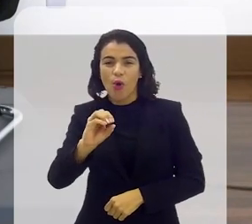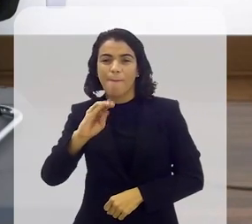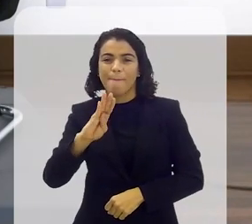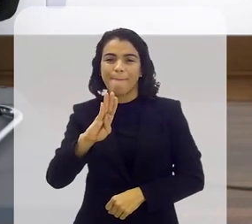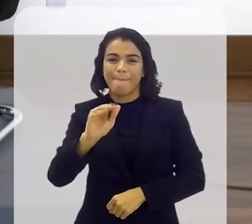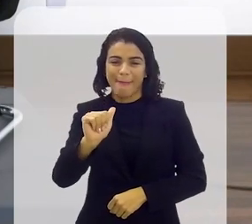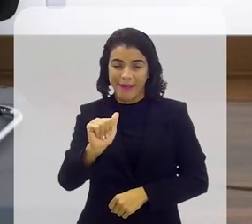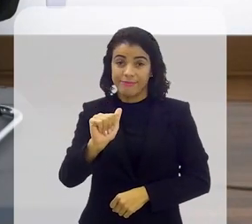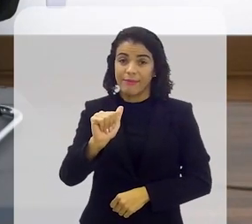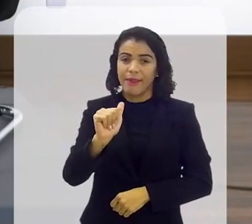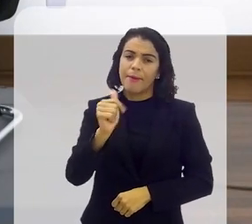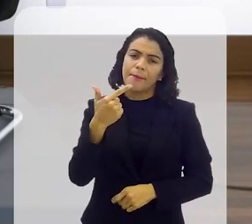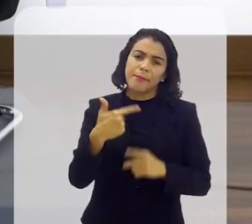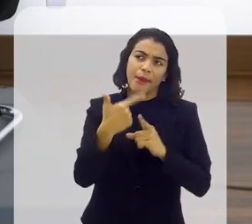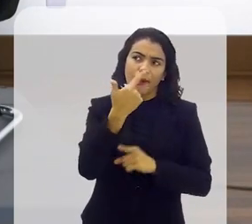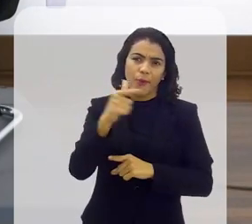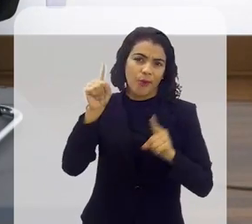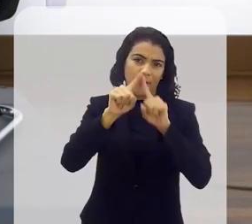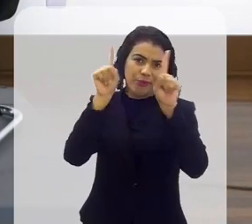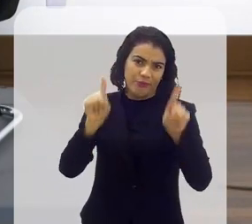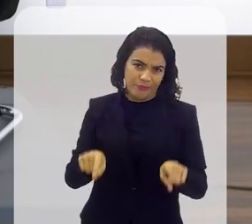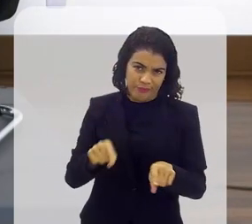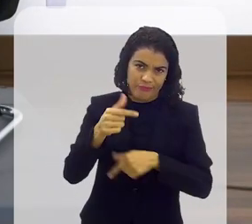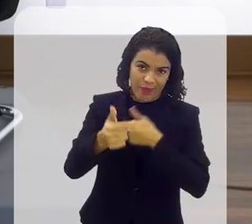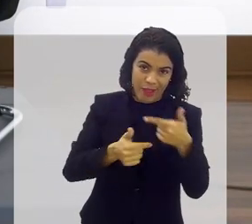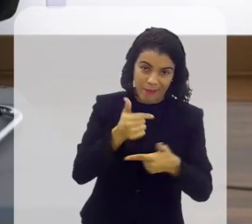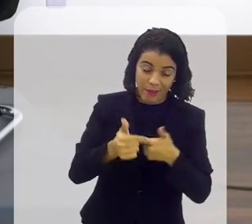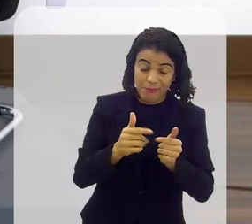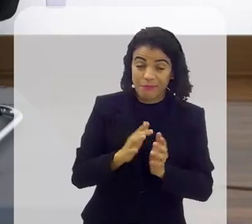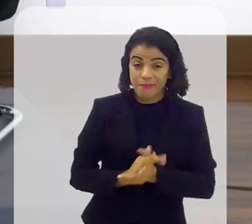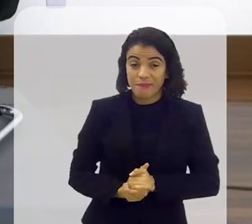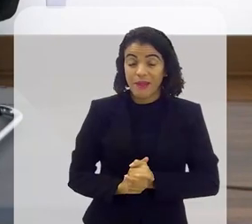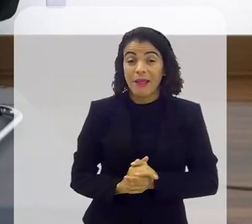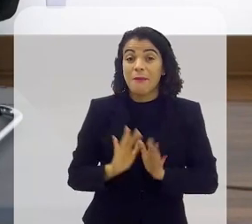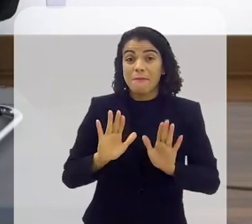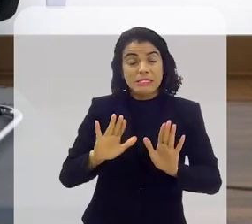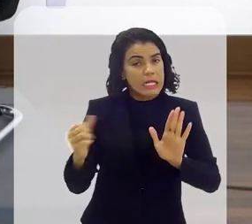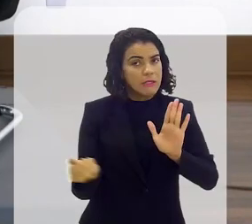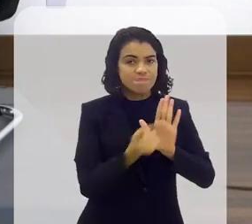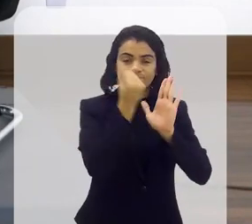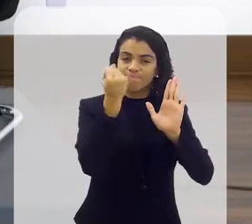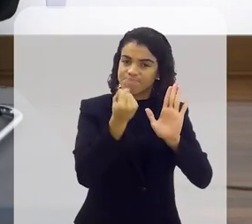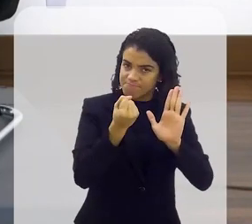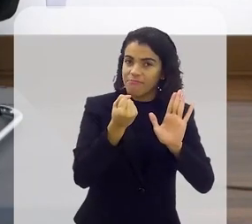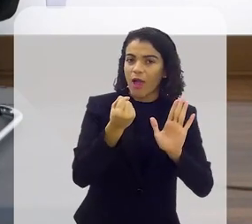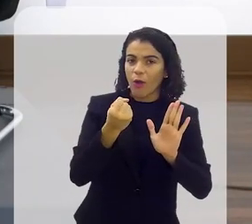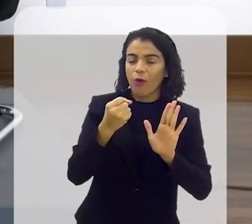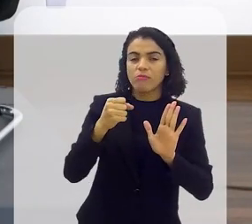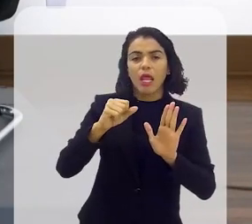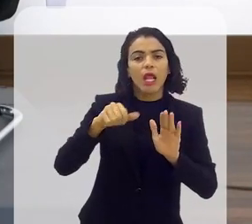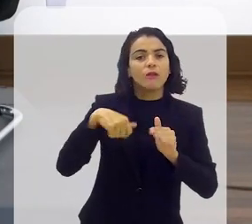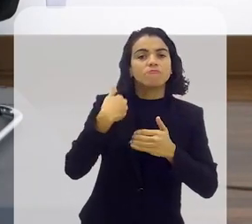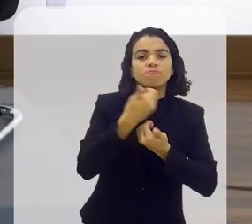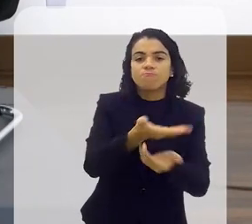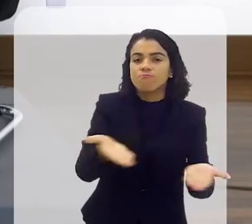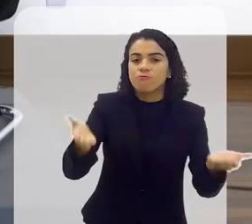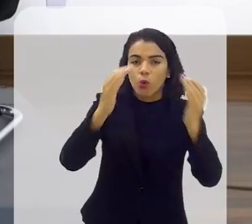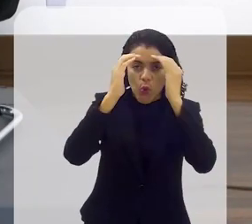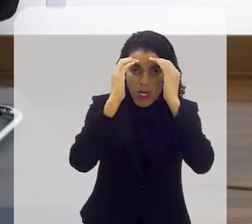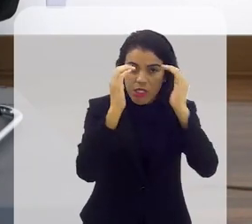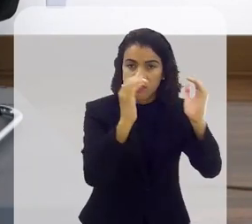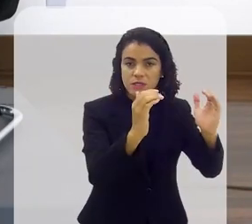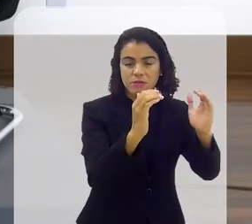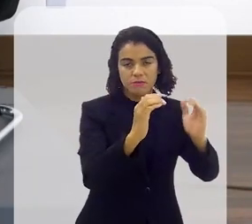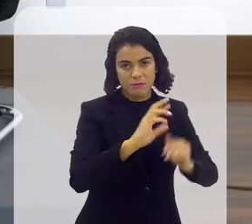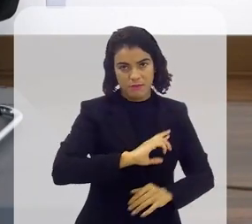era uma outra era uma outra função claro mas ele marcou ele trouxe o